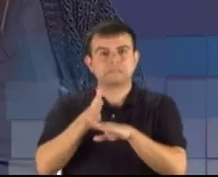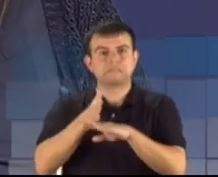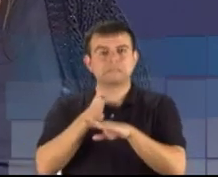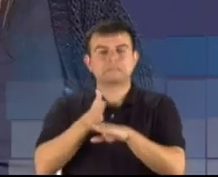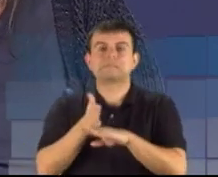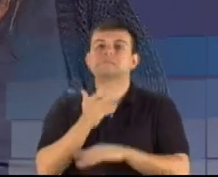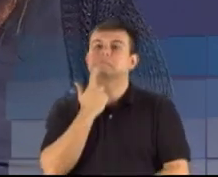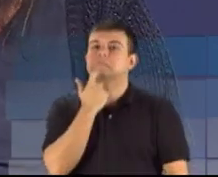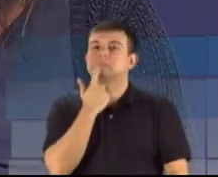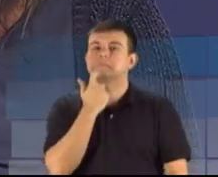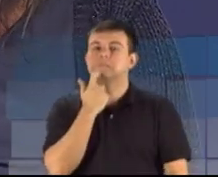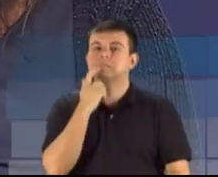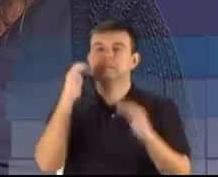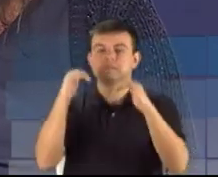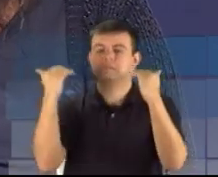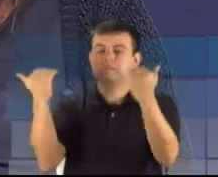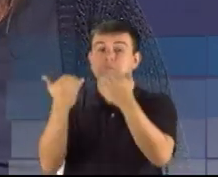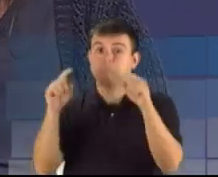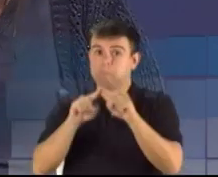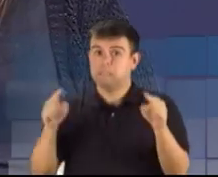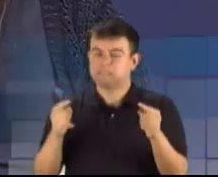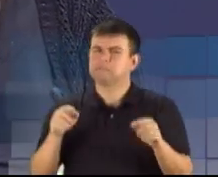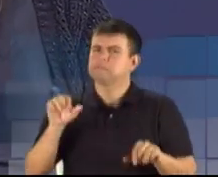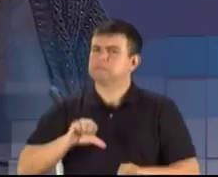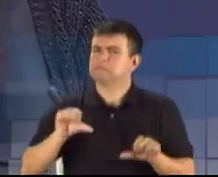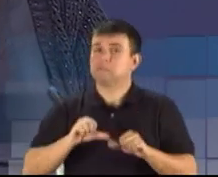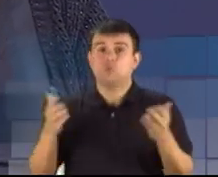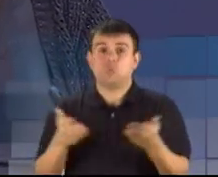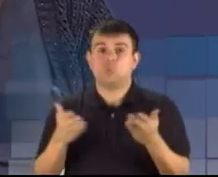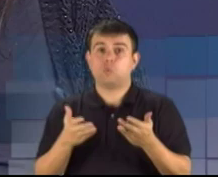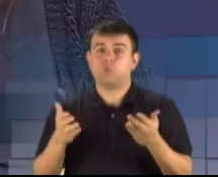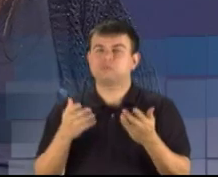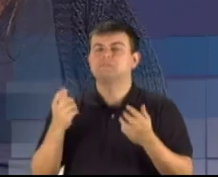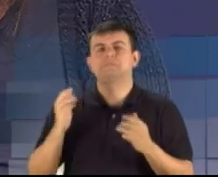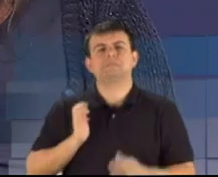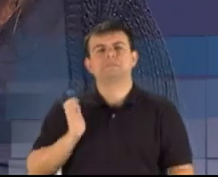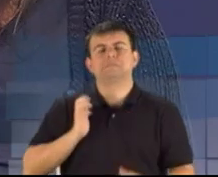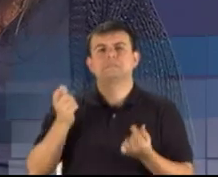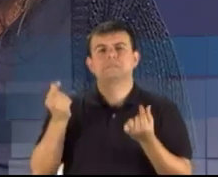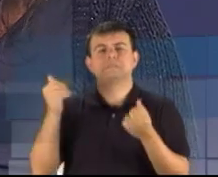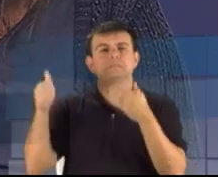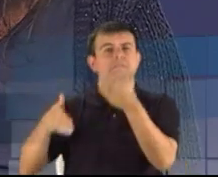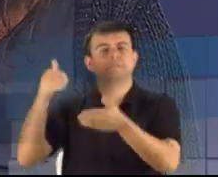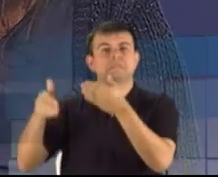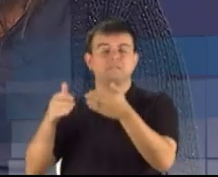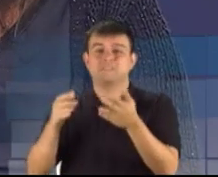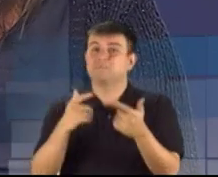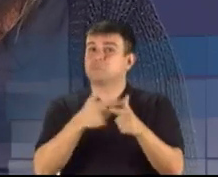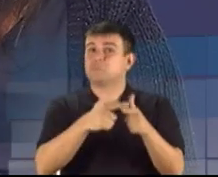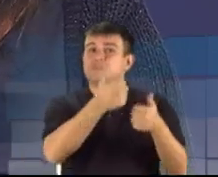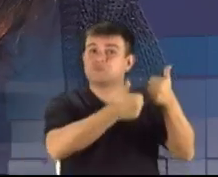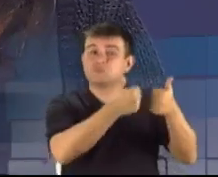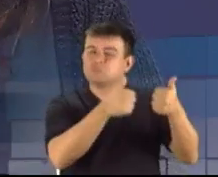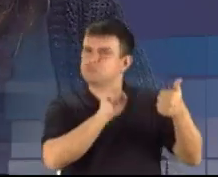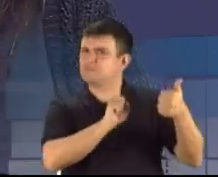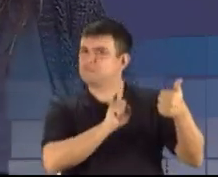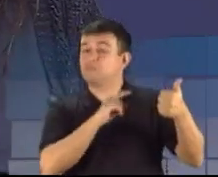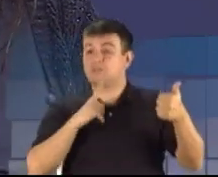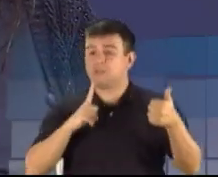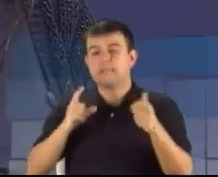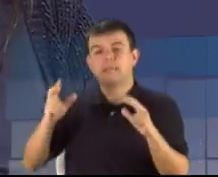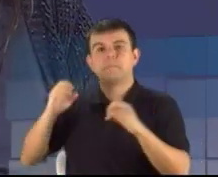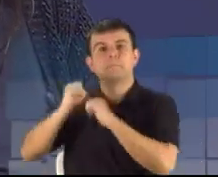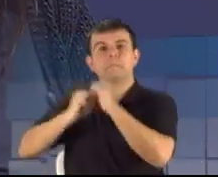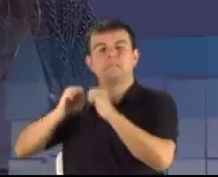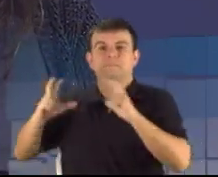infelizmente, hoje é uma elitização. O que a gente não aceita não é o problema do futebol, é uma empresa privada lucrar em cima da nossa paixão.